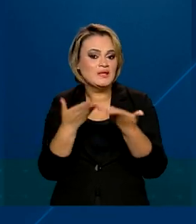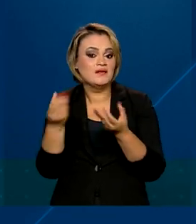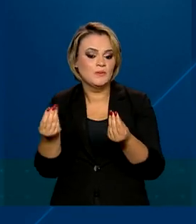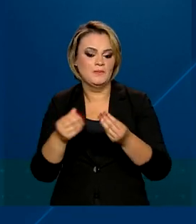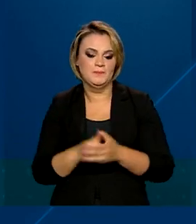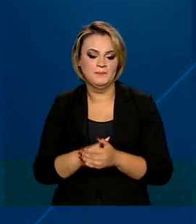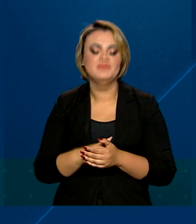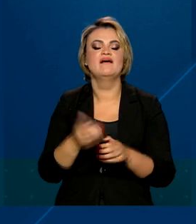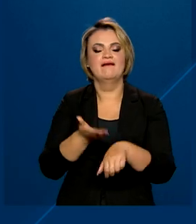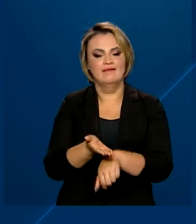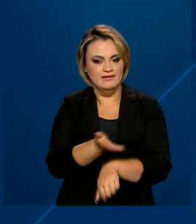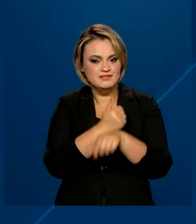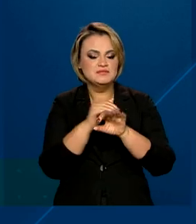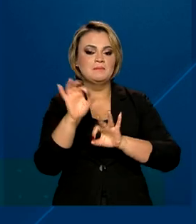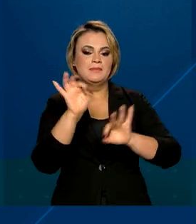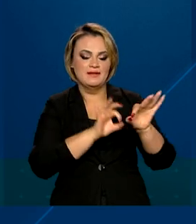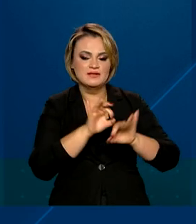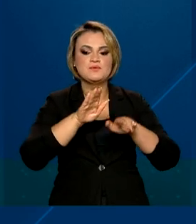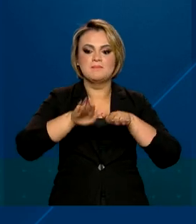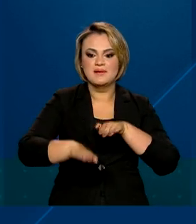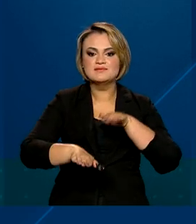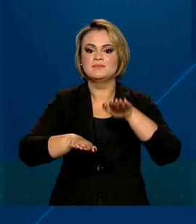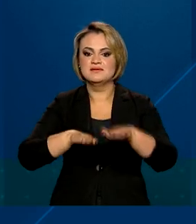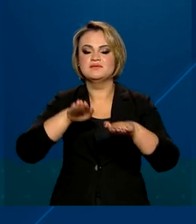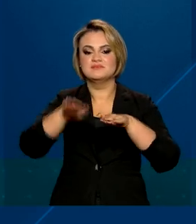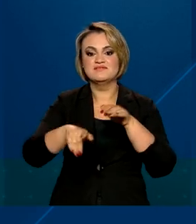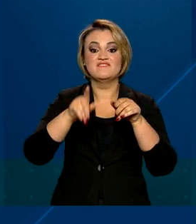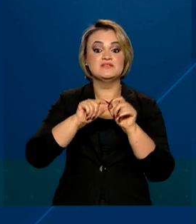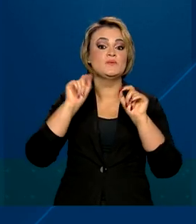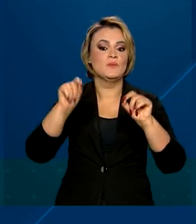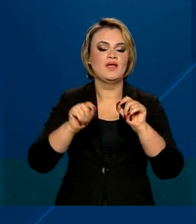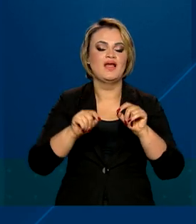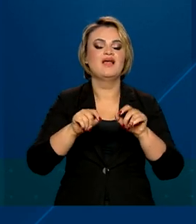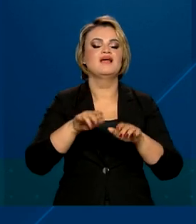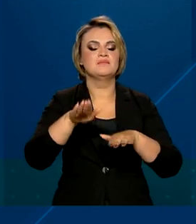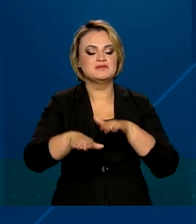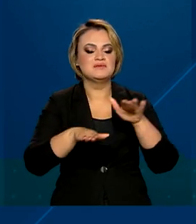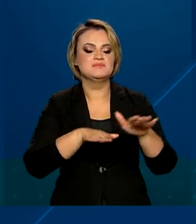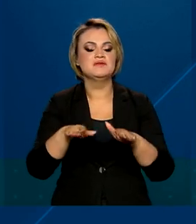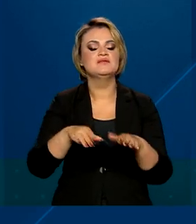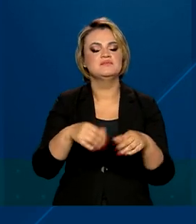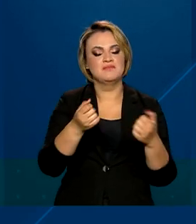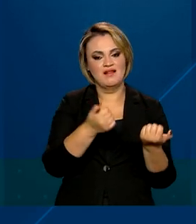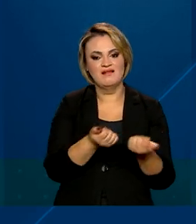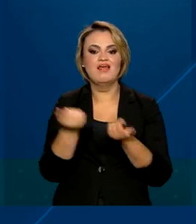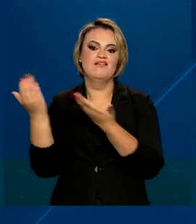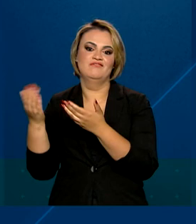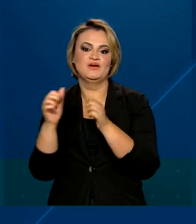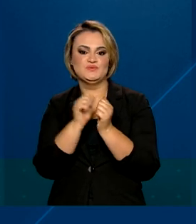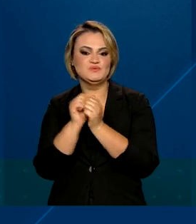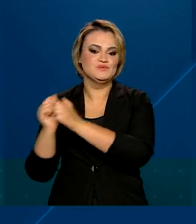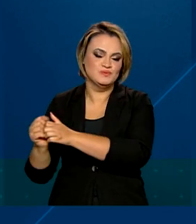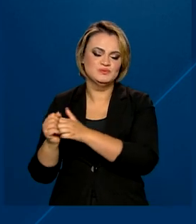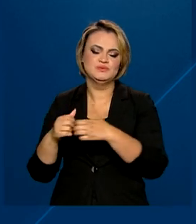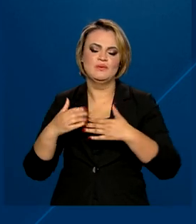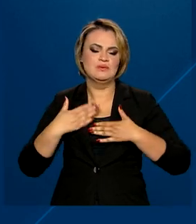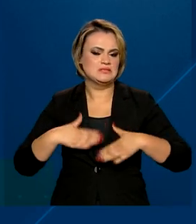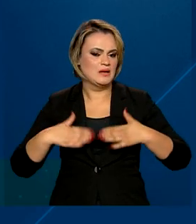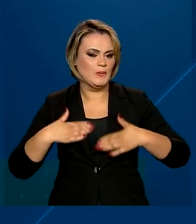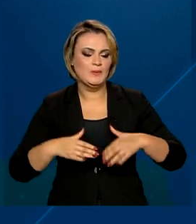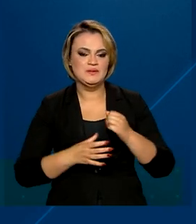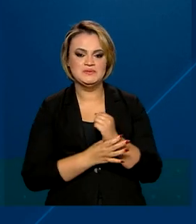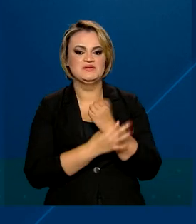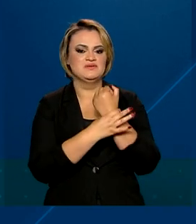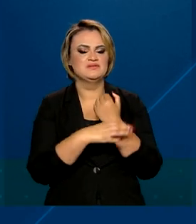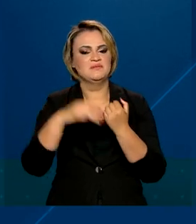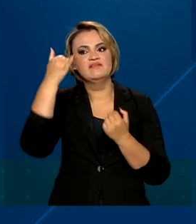Planeje o passo a passo do que você precisa fazer para poder trazer seu animal com segurança, com tranquilidade, para